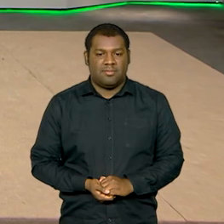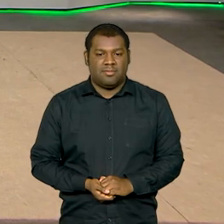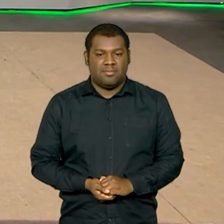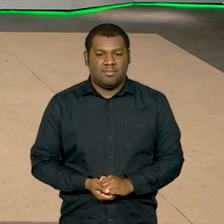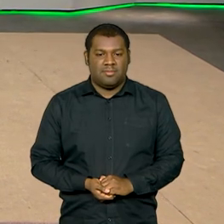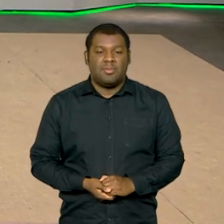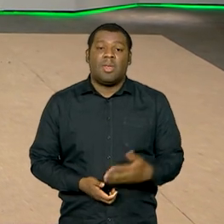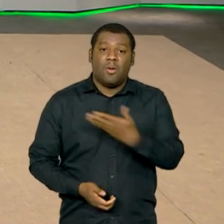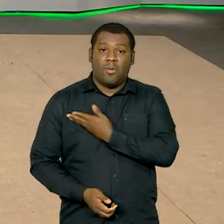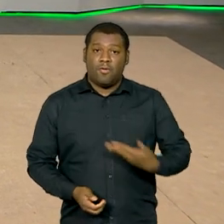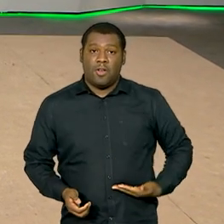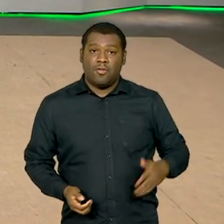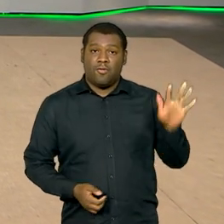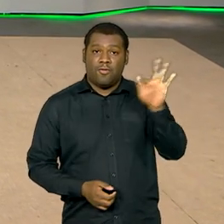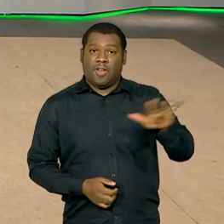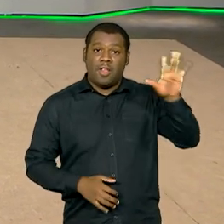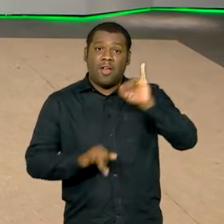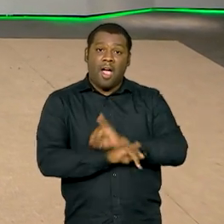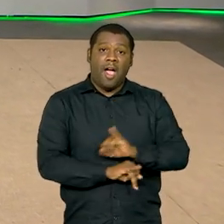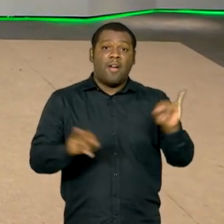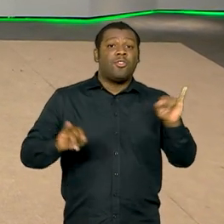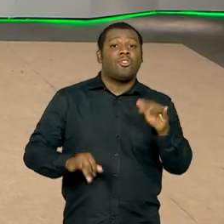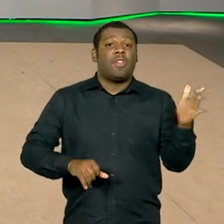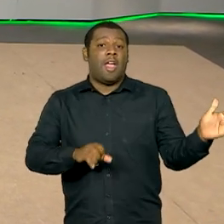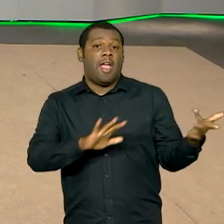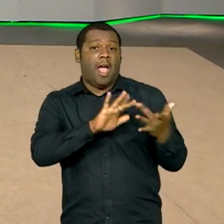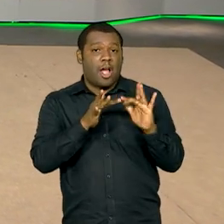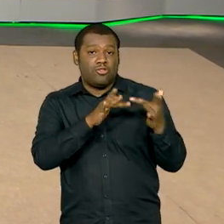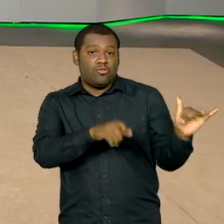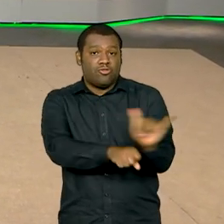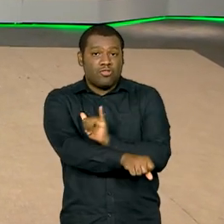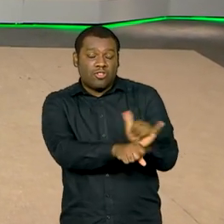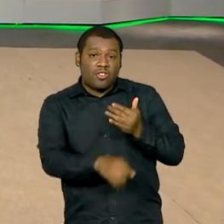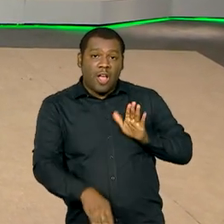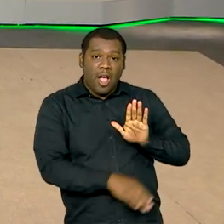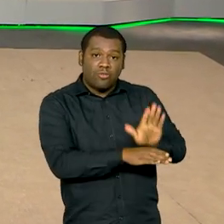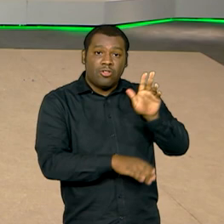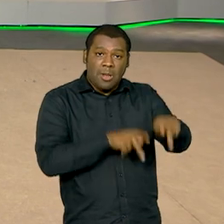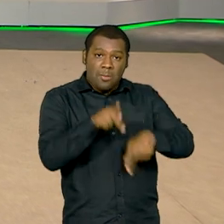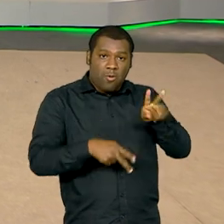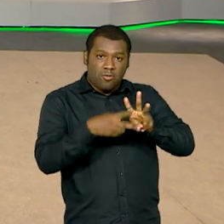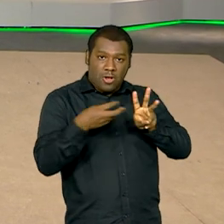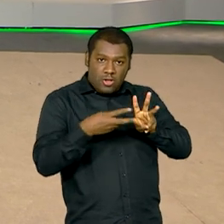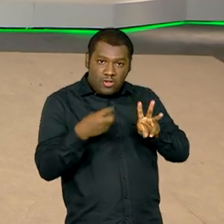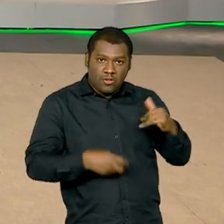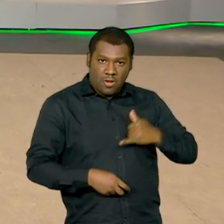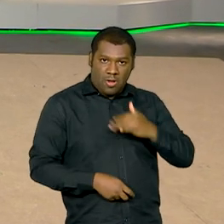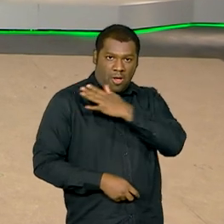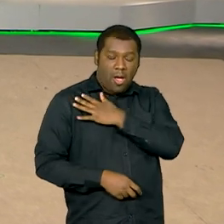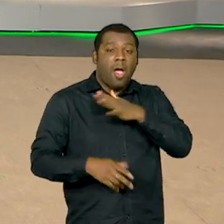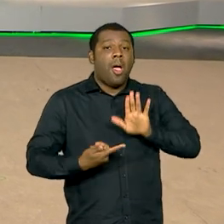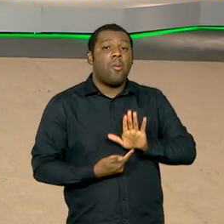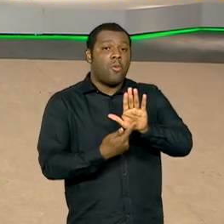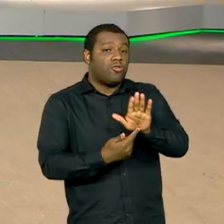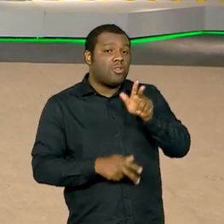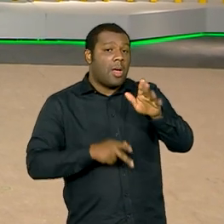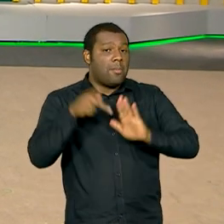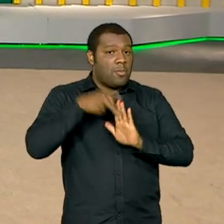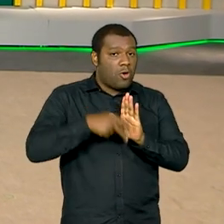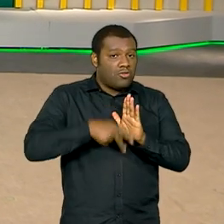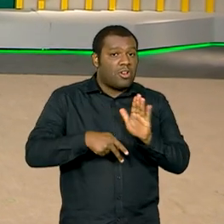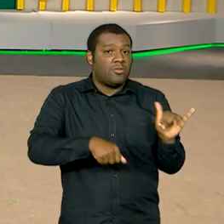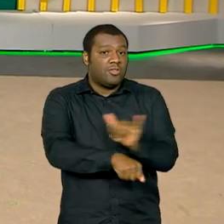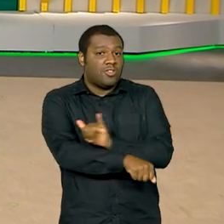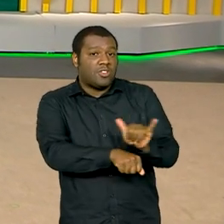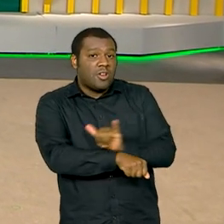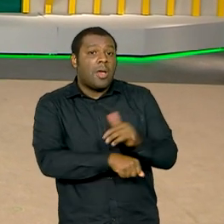O governo federal divulgou um balanço das ações em terras indígenas de Yanomami e apresentou o plano estratégico para reduzir